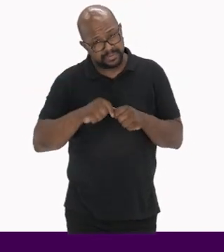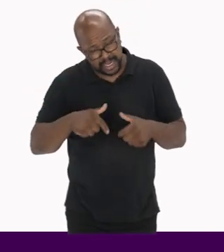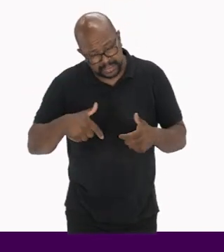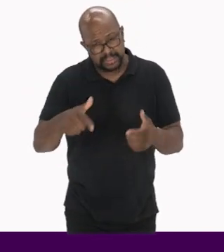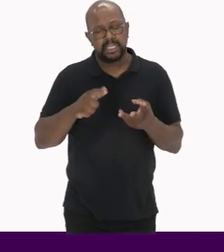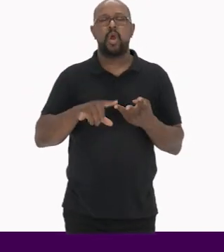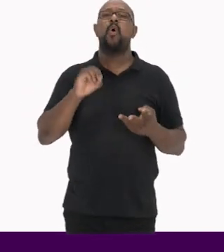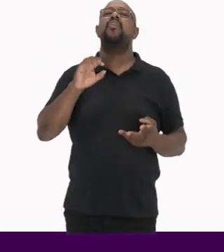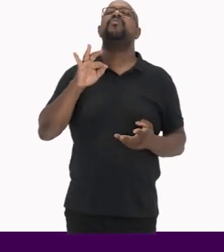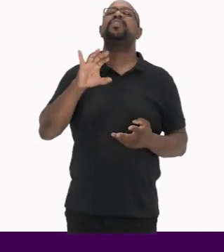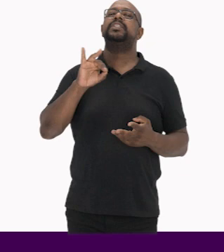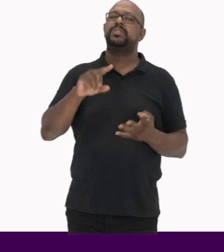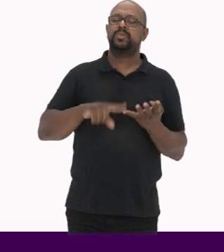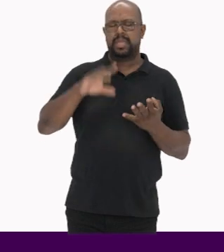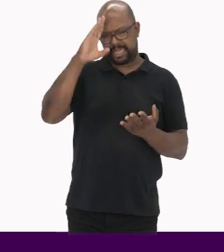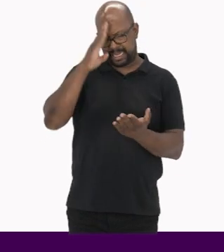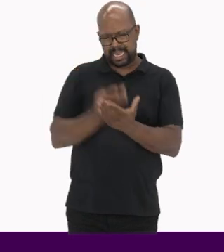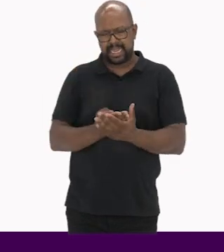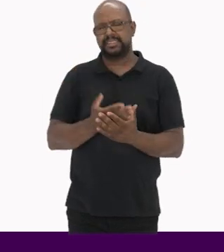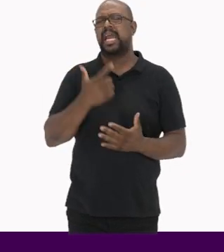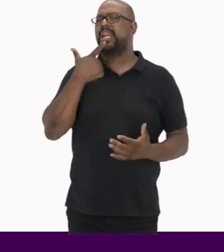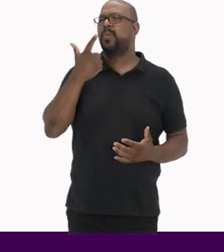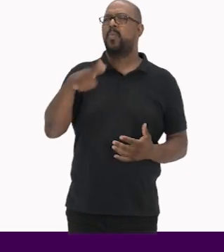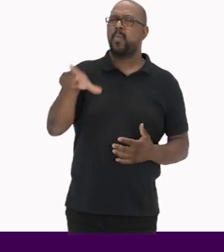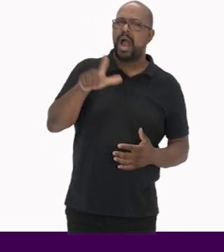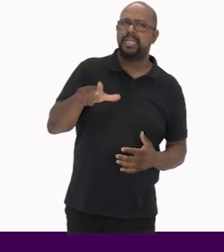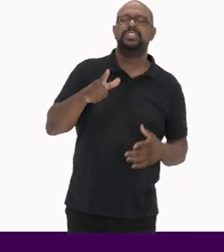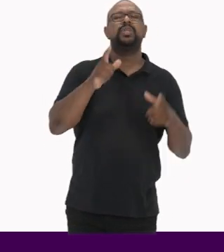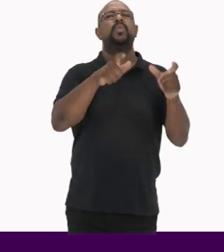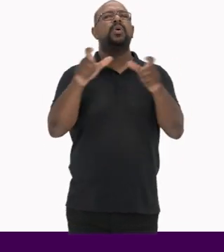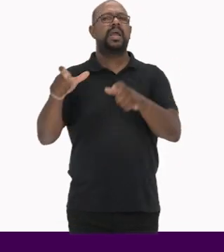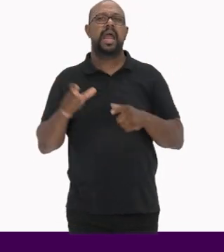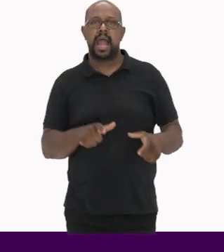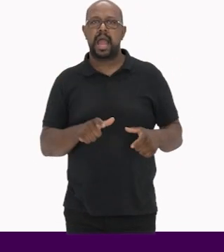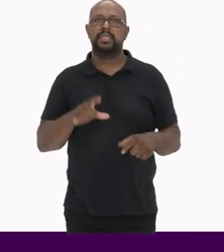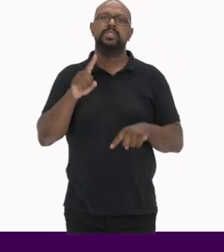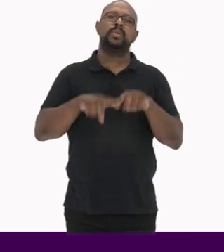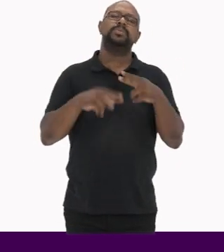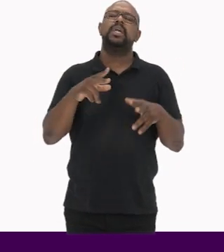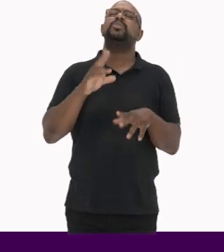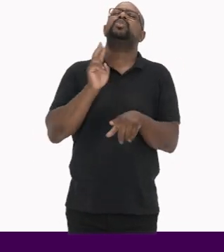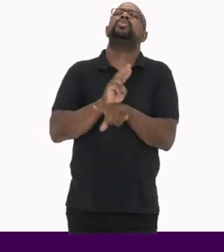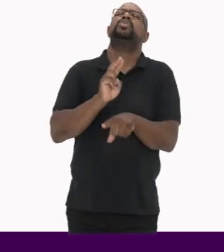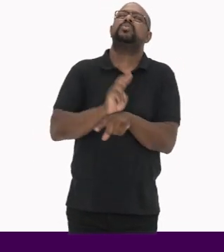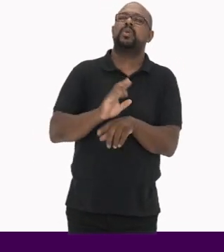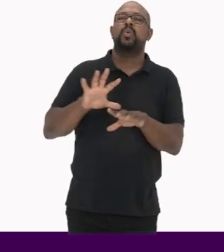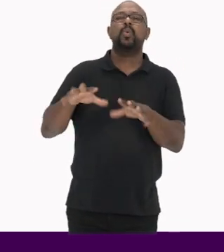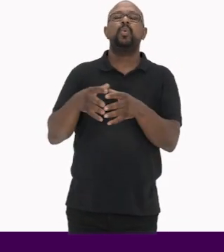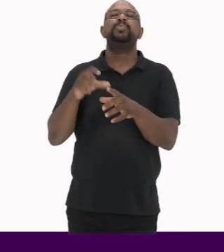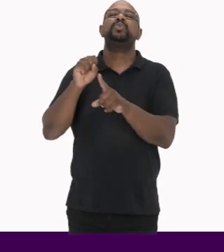fazeres, ofícios, crenças, linguagens, lugares, objetos simbólicos, grupos sociais,